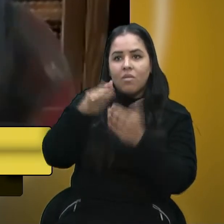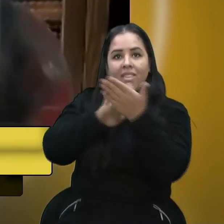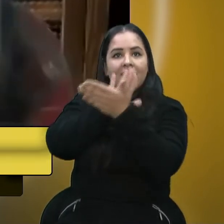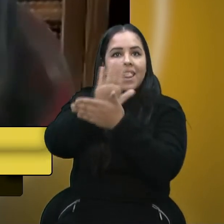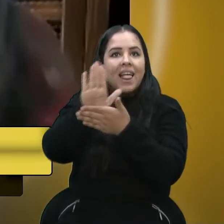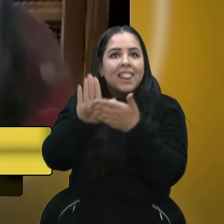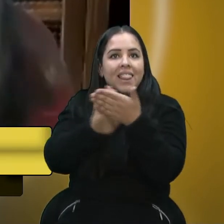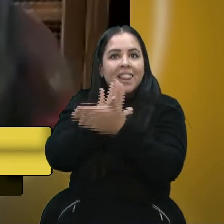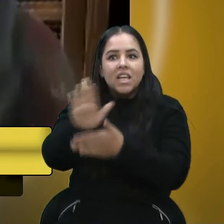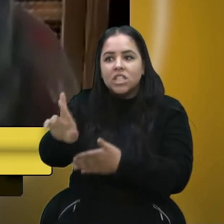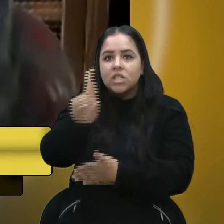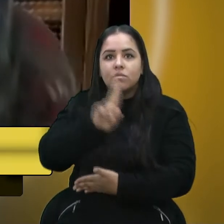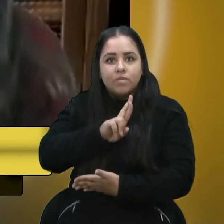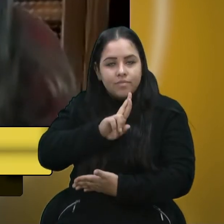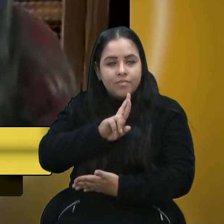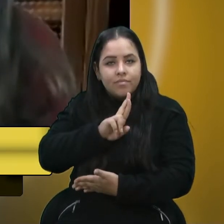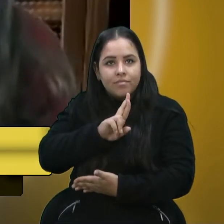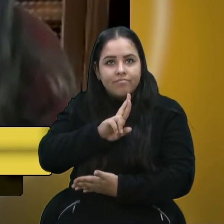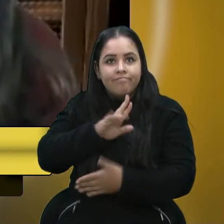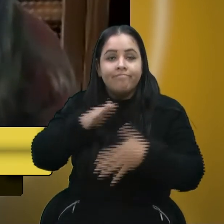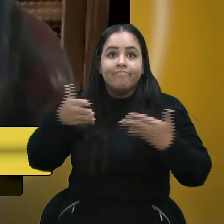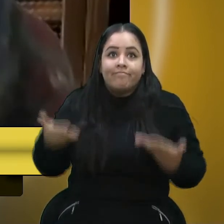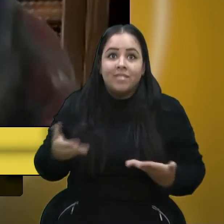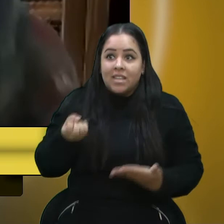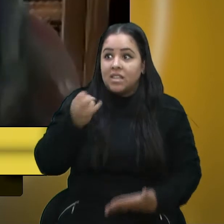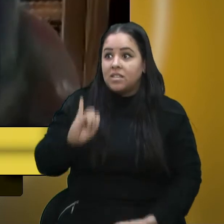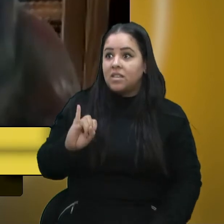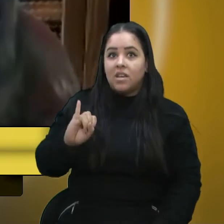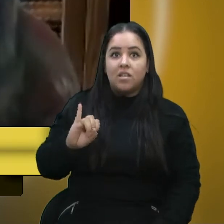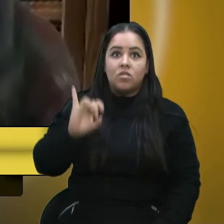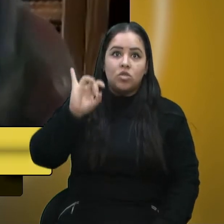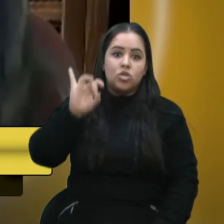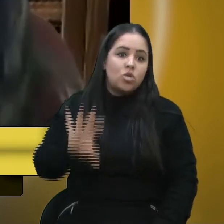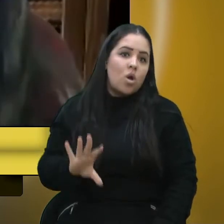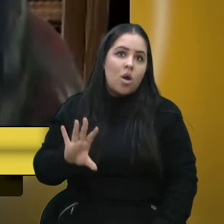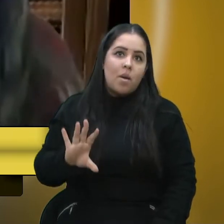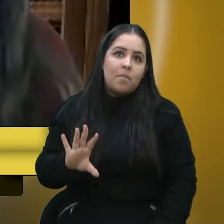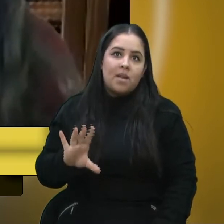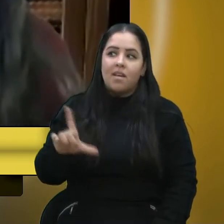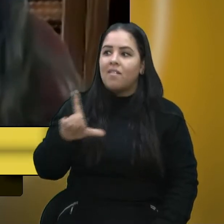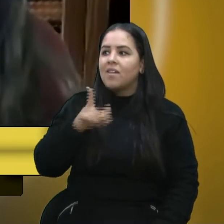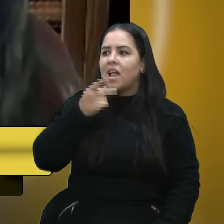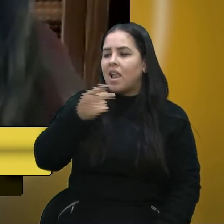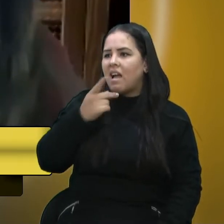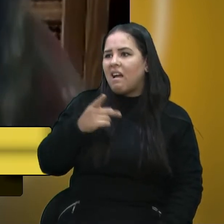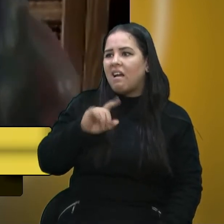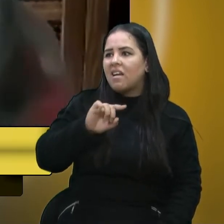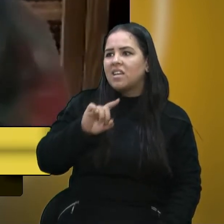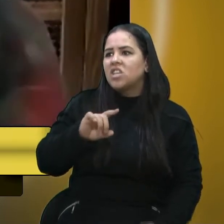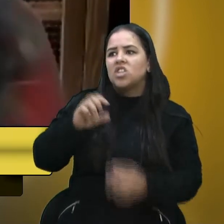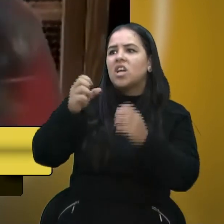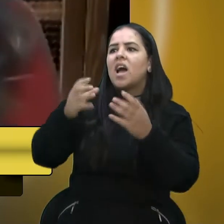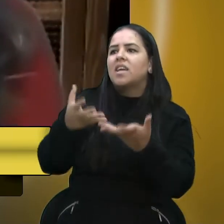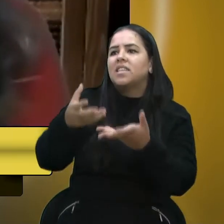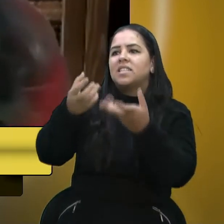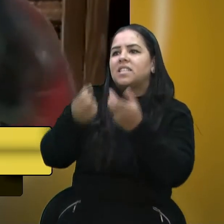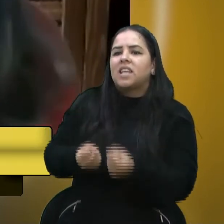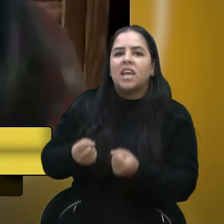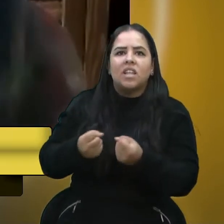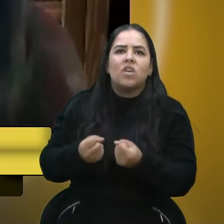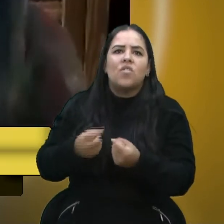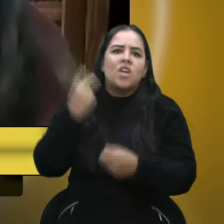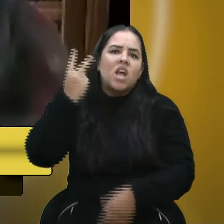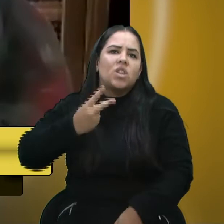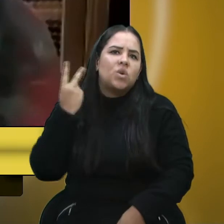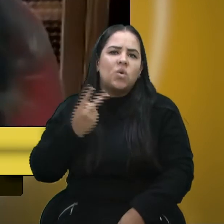não tive um retorno. Então, assim, se é para receber a gente, para ter álibi, para os vereadores ficarem dizendo, recebe os vereadores e depois não,